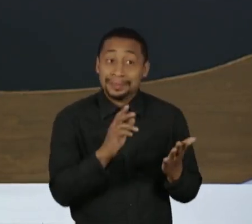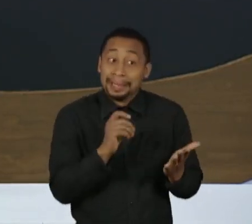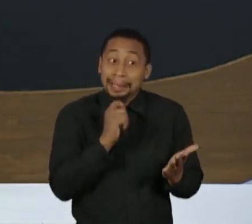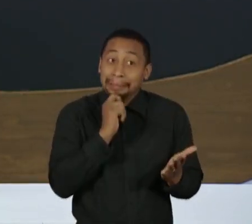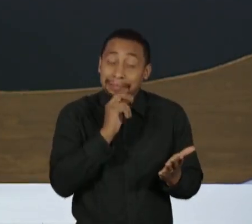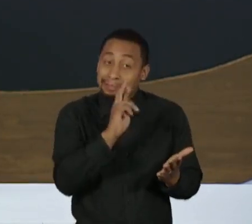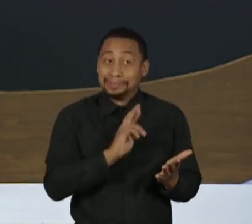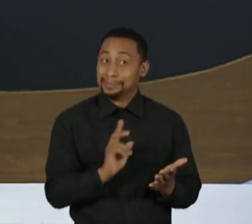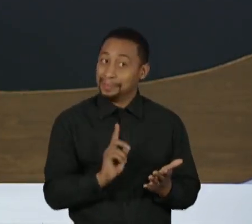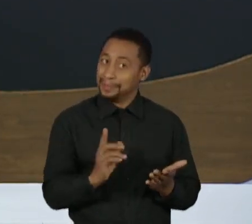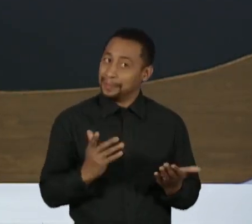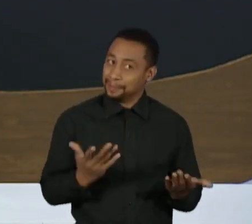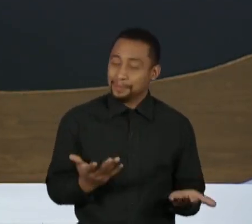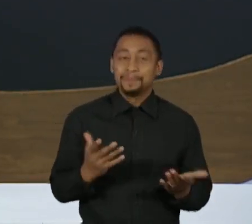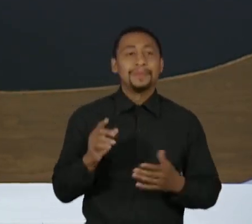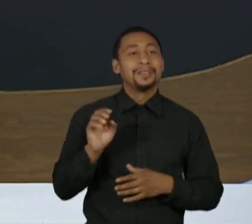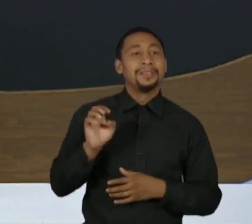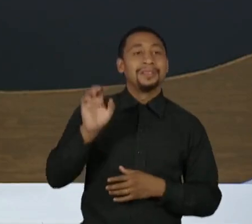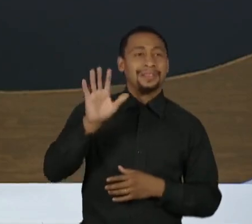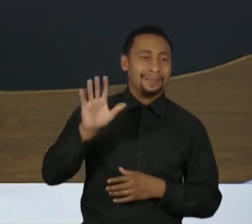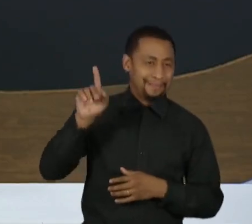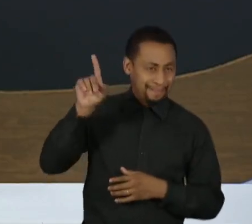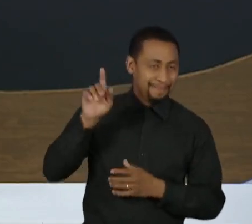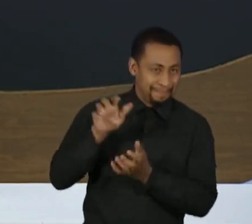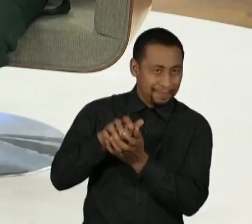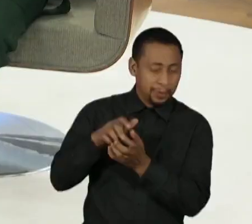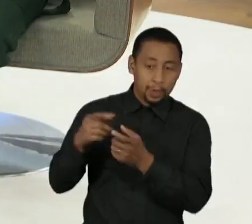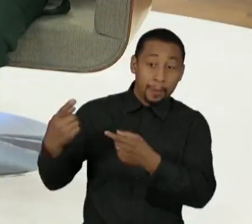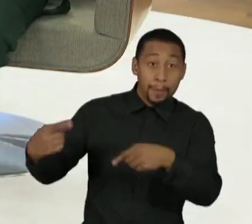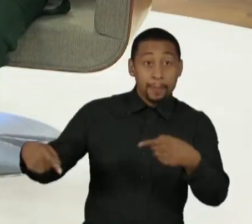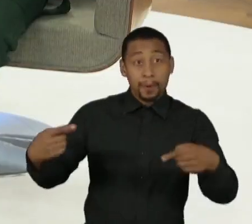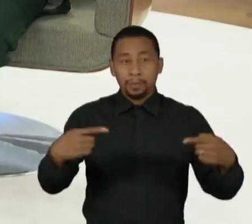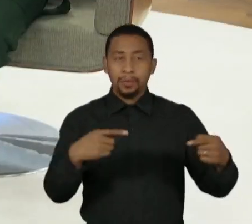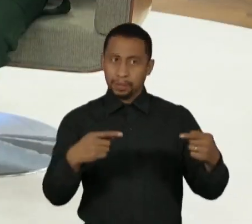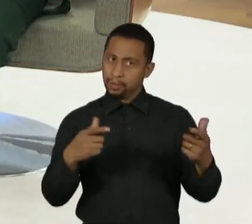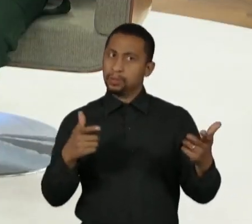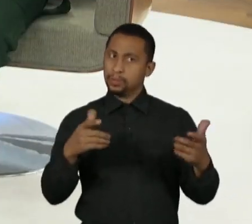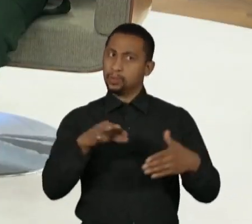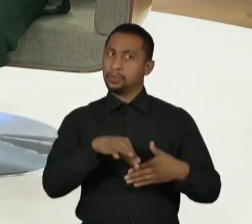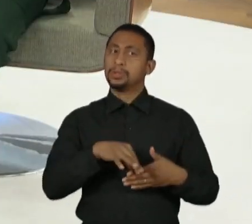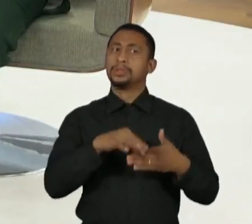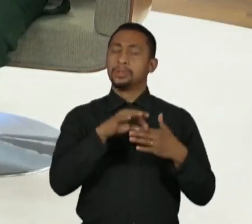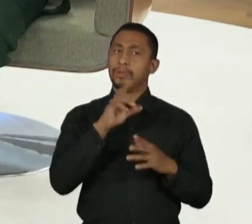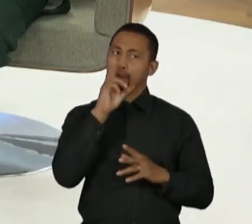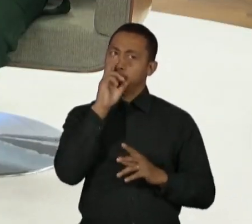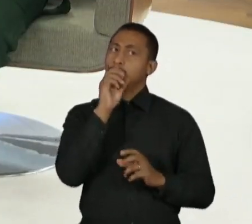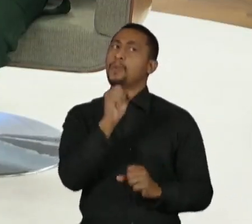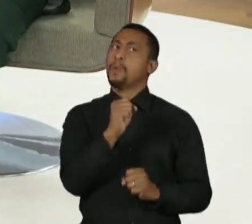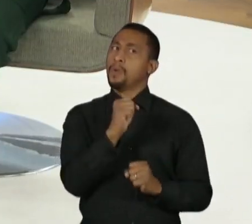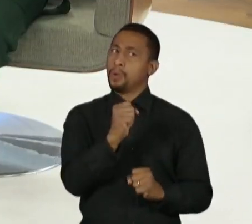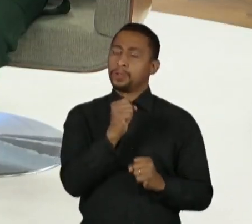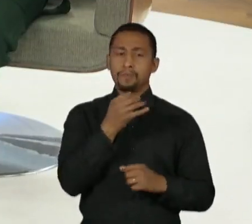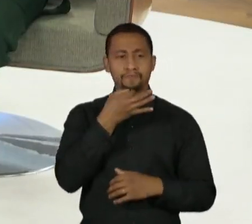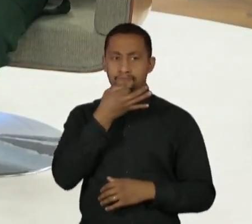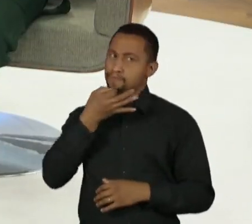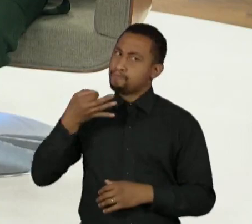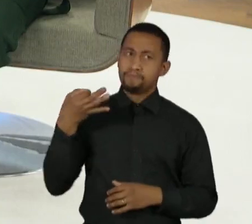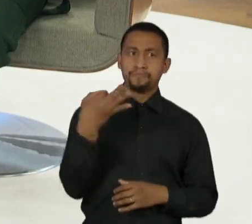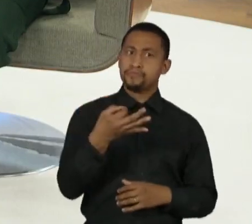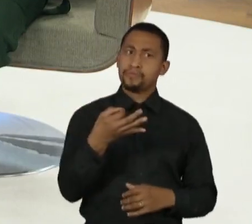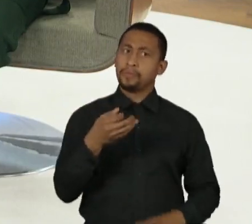A sabe que a política pernambucana é uma política de líderes muito fortes e muito ali com opiniões